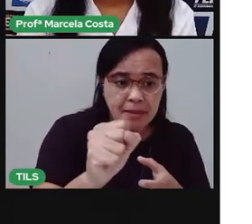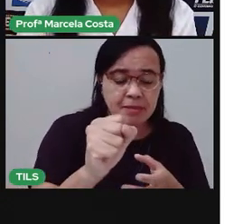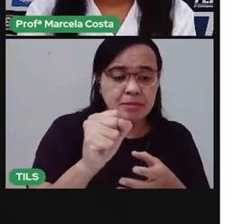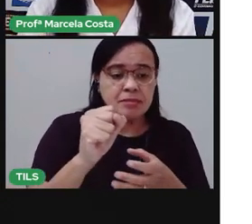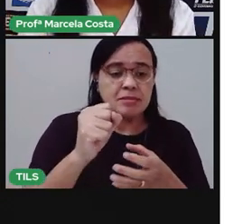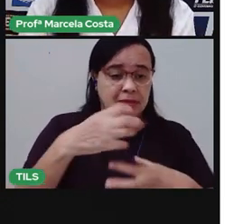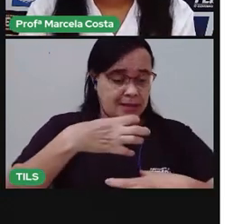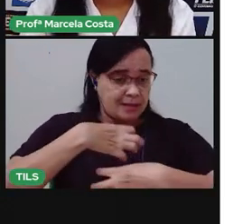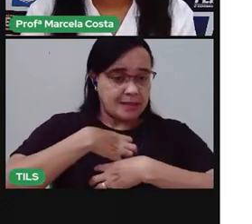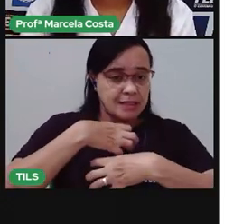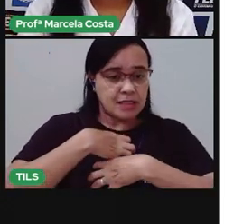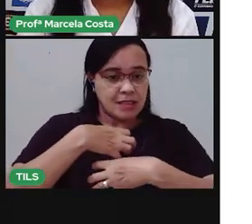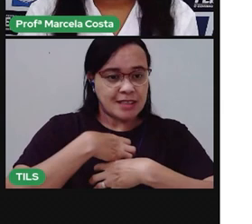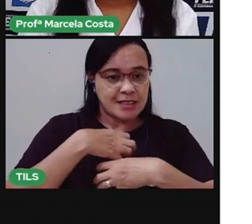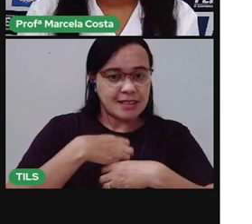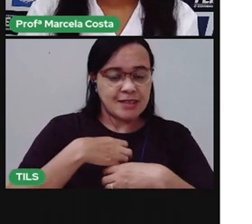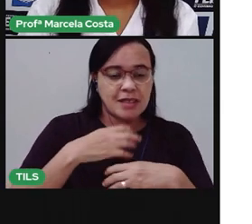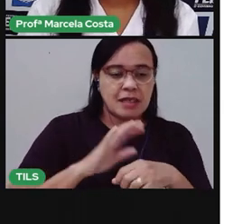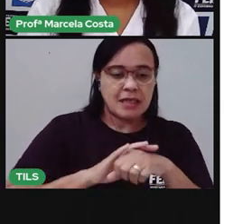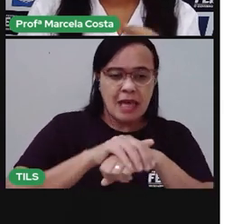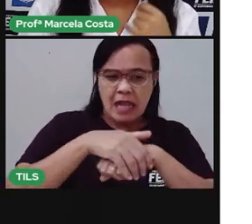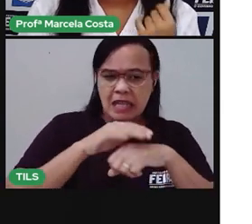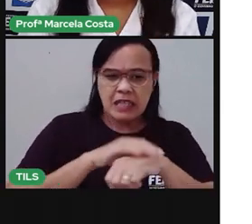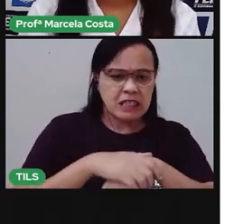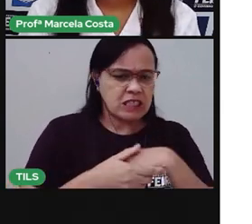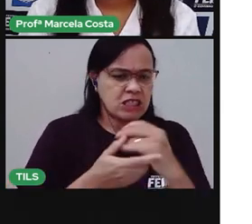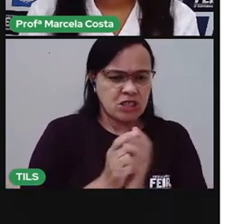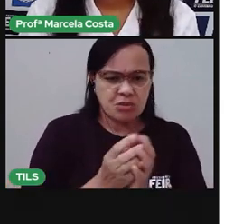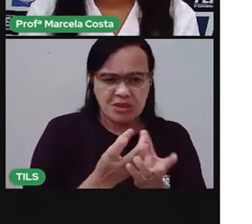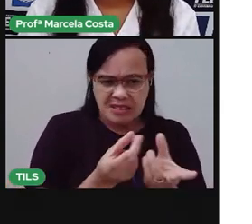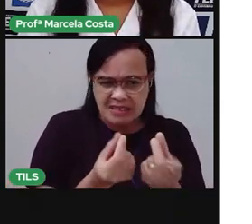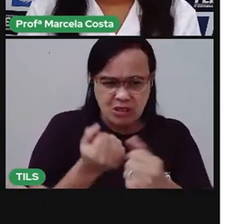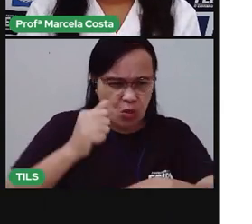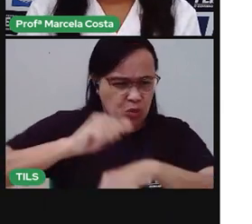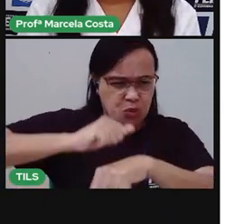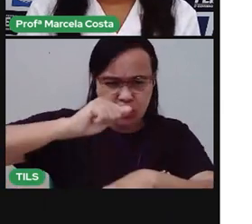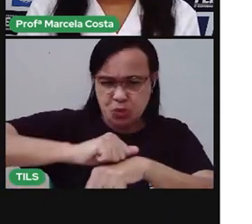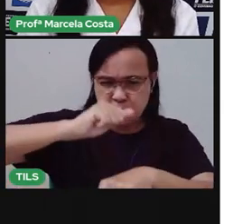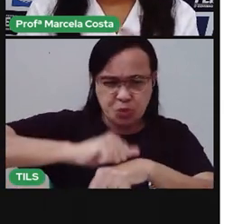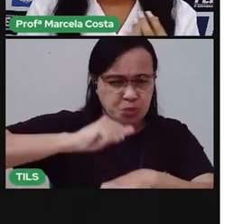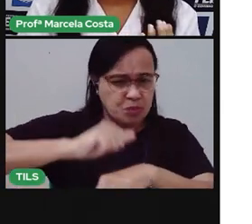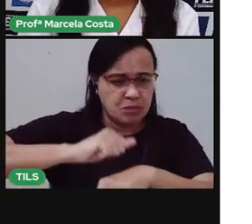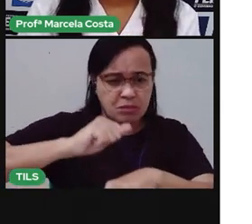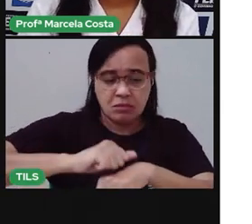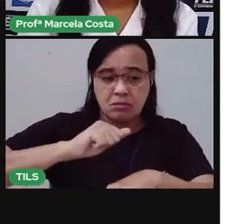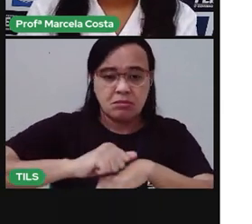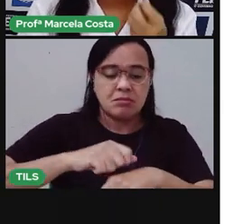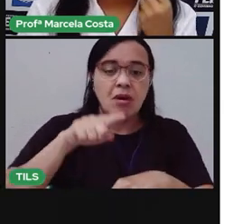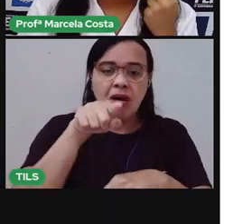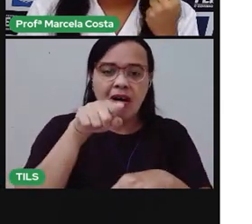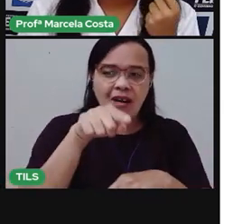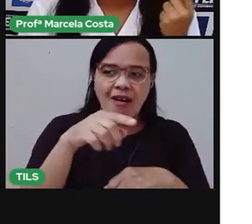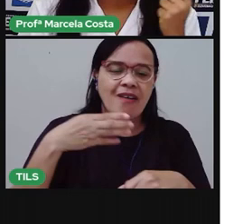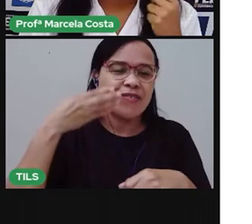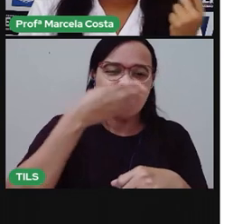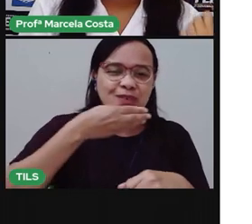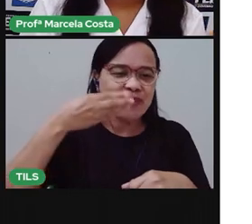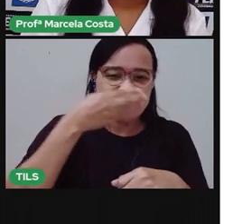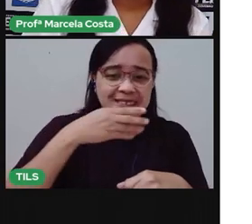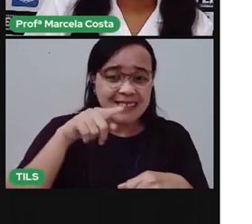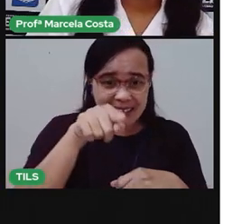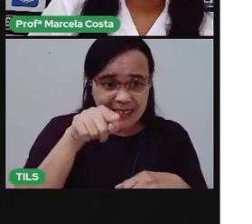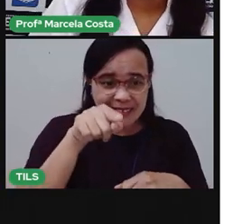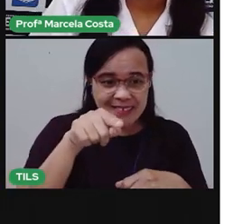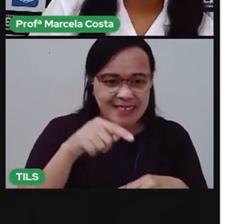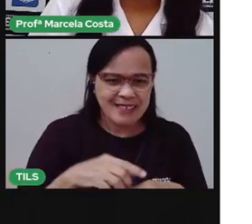se é liso, se é áspero, né? Olha o algodão doce. O algodão doce, alguém já